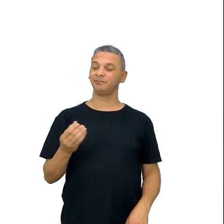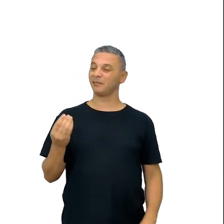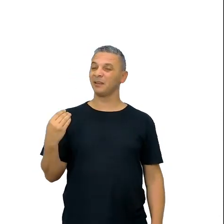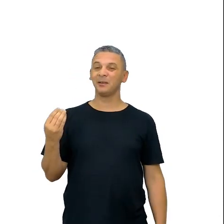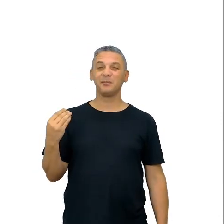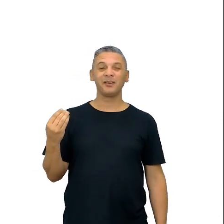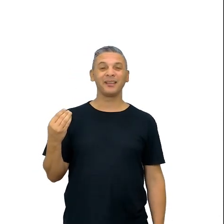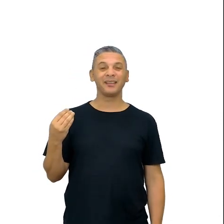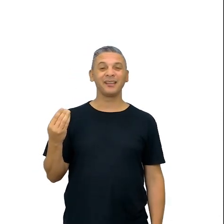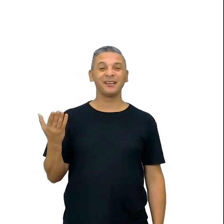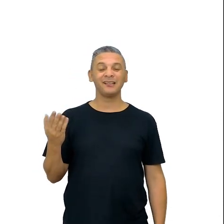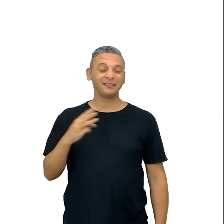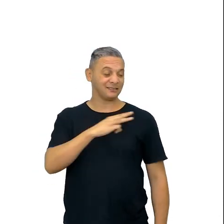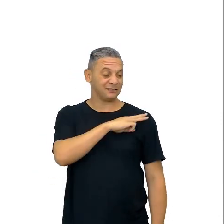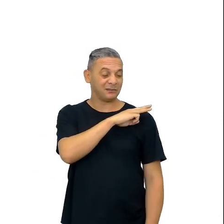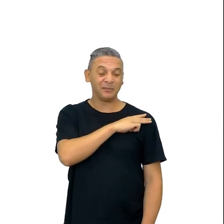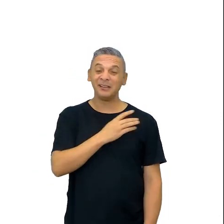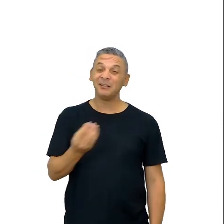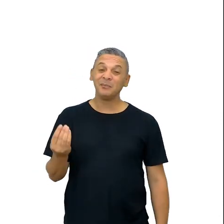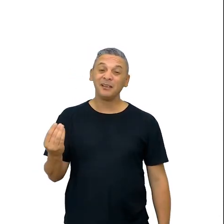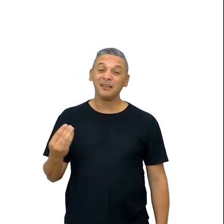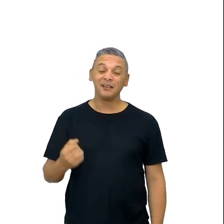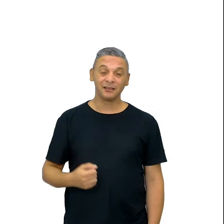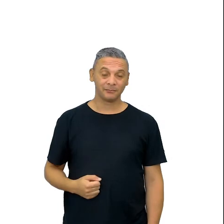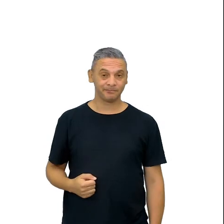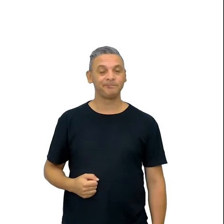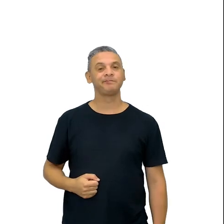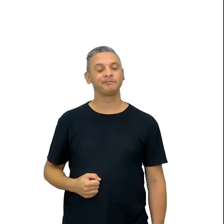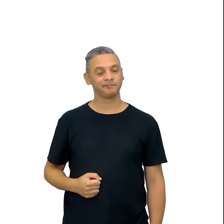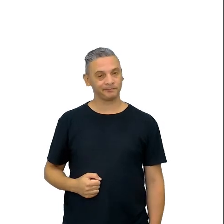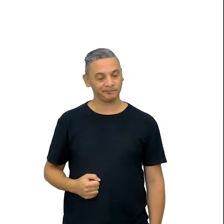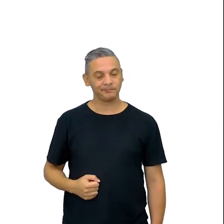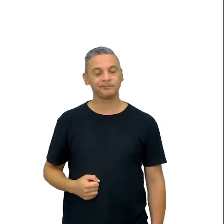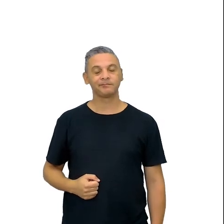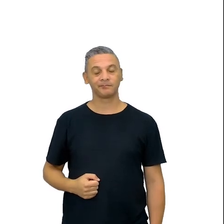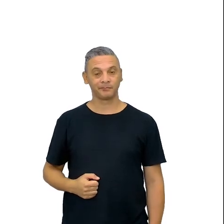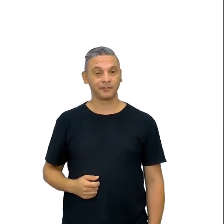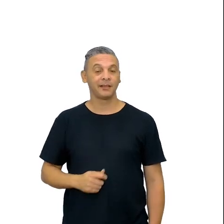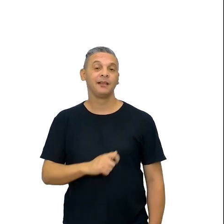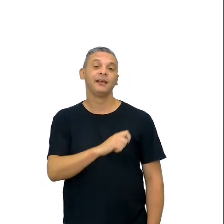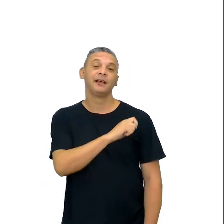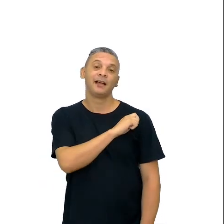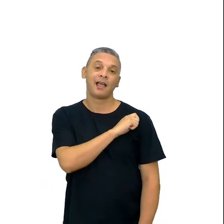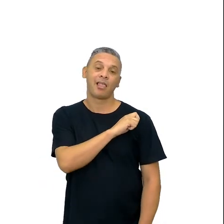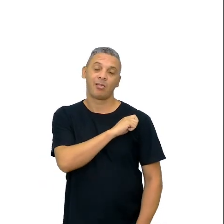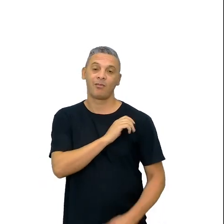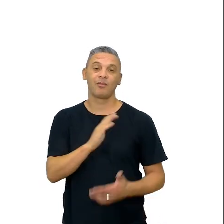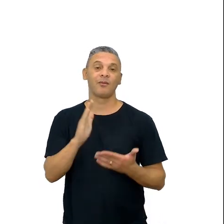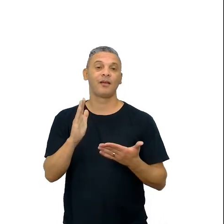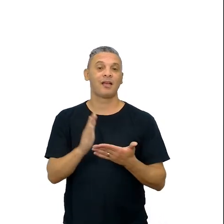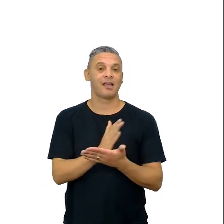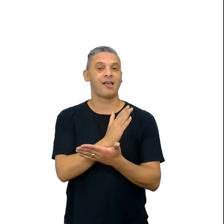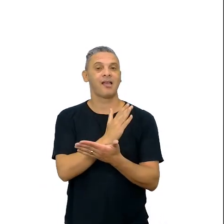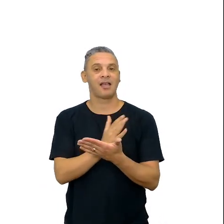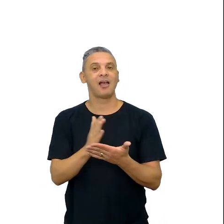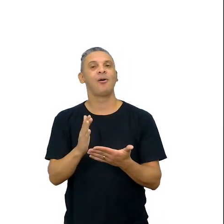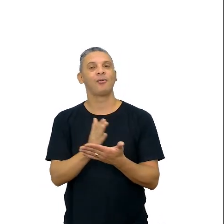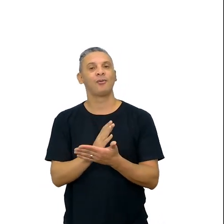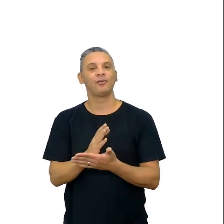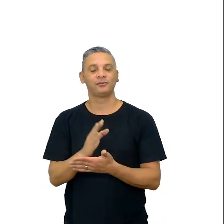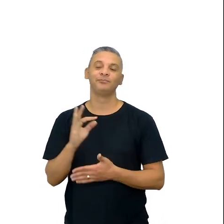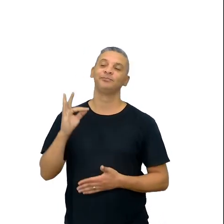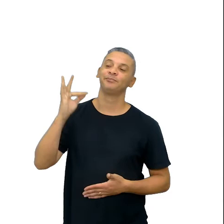isso no ensino médio? Alguns dos nossos alunos, né, vão ter uma vida acadêmica,